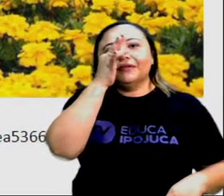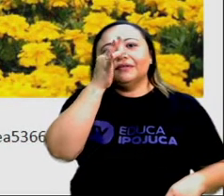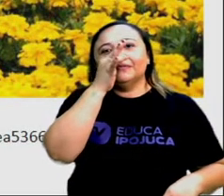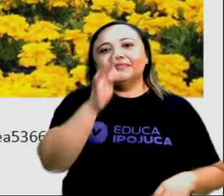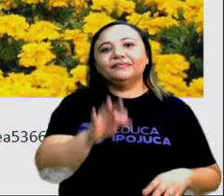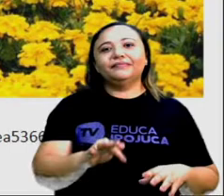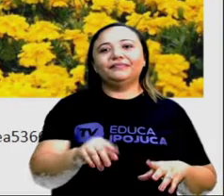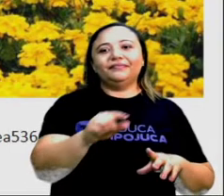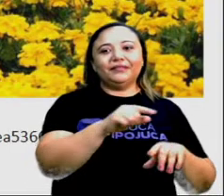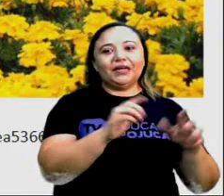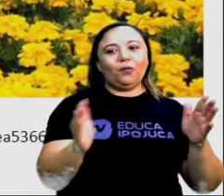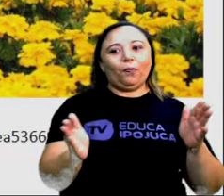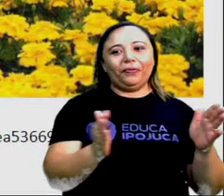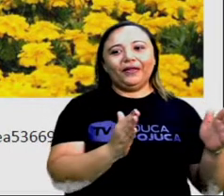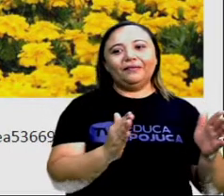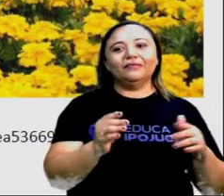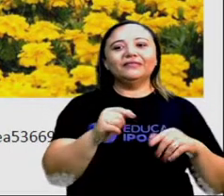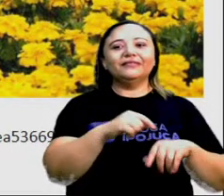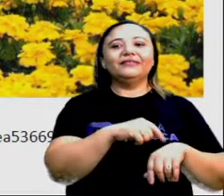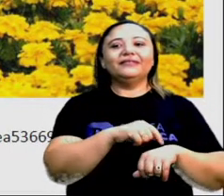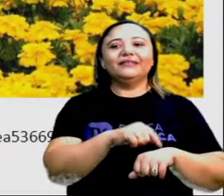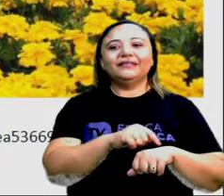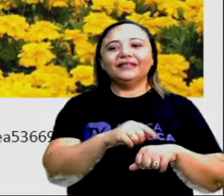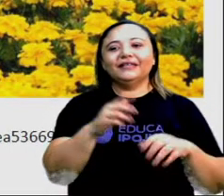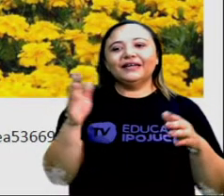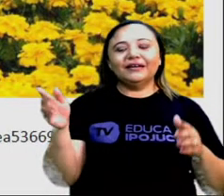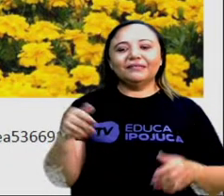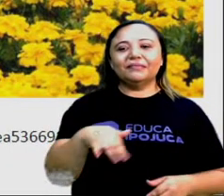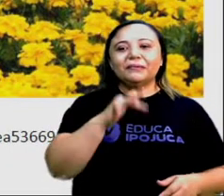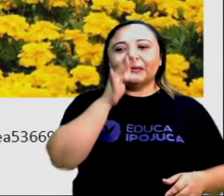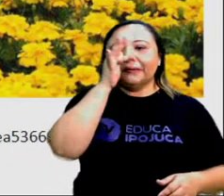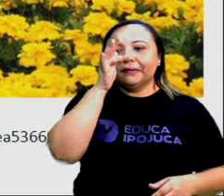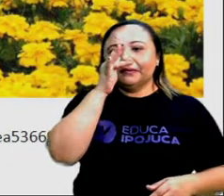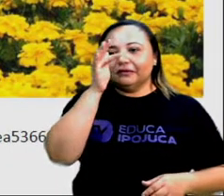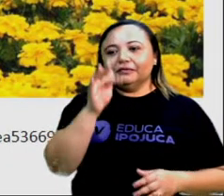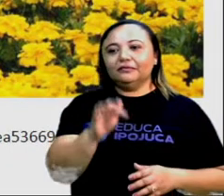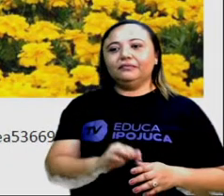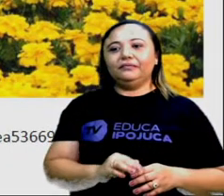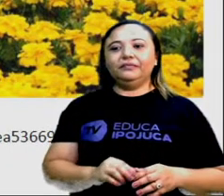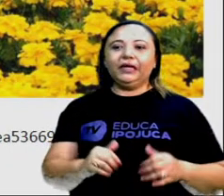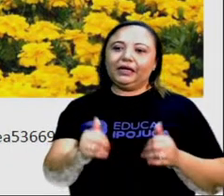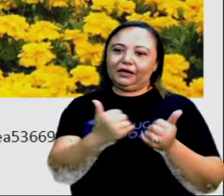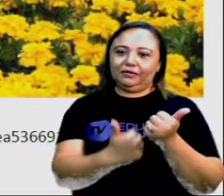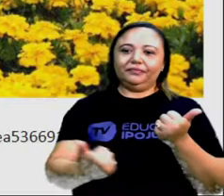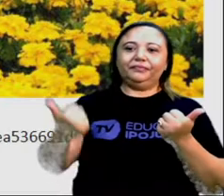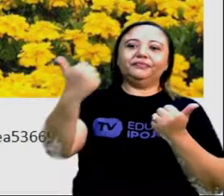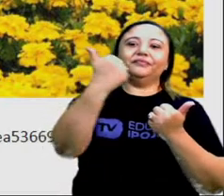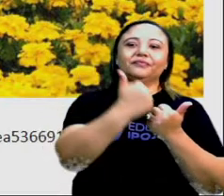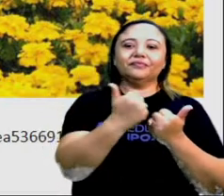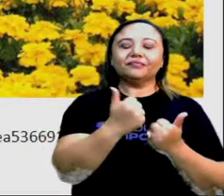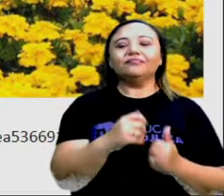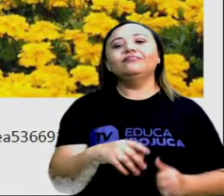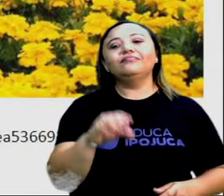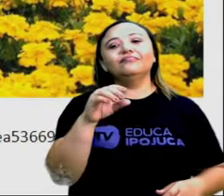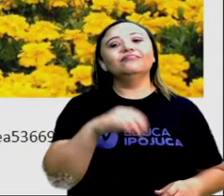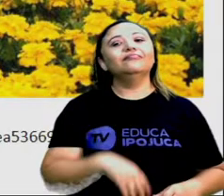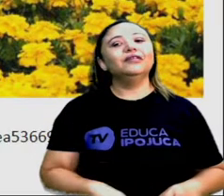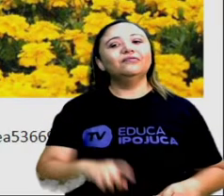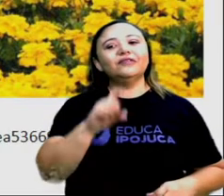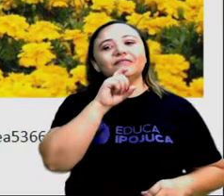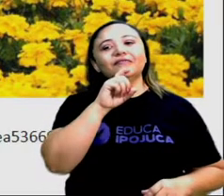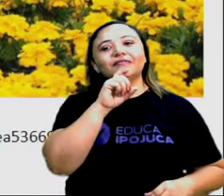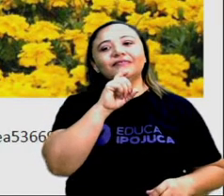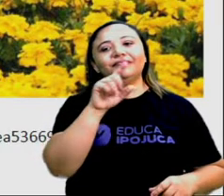lindas flores. Olha que bonito! A primavera sucede o inverno e antecede o verão.